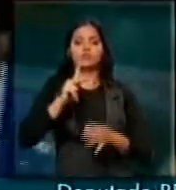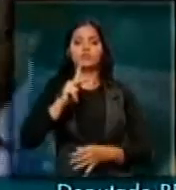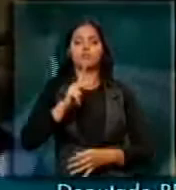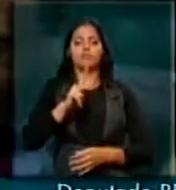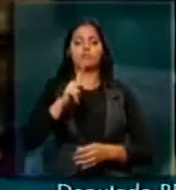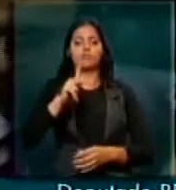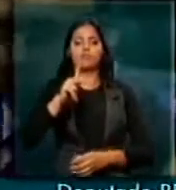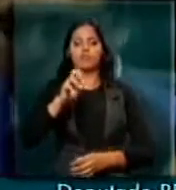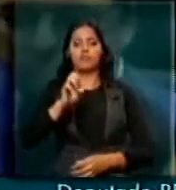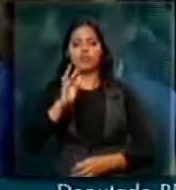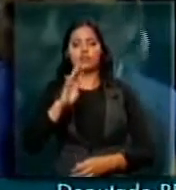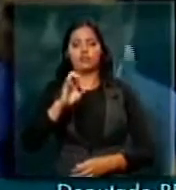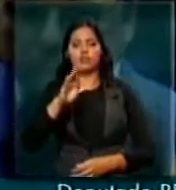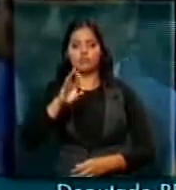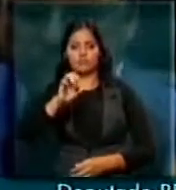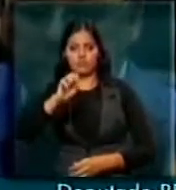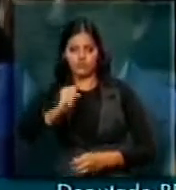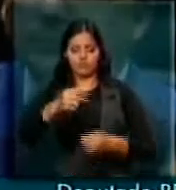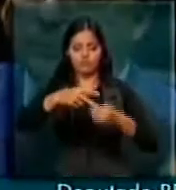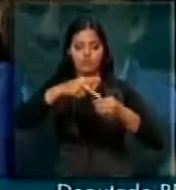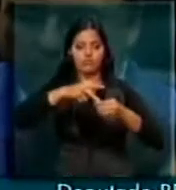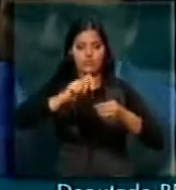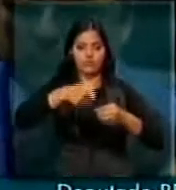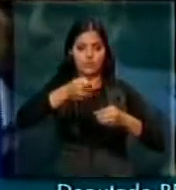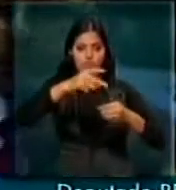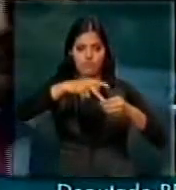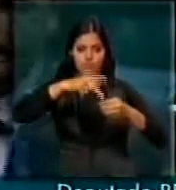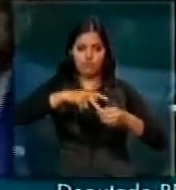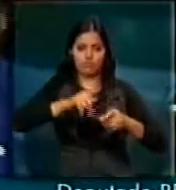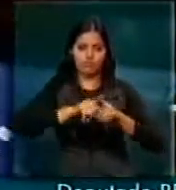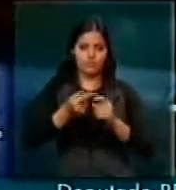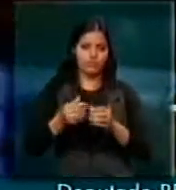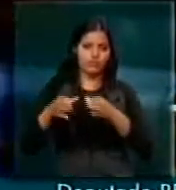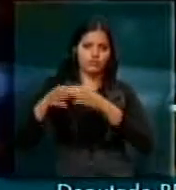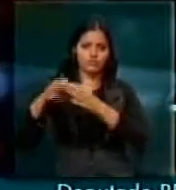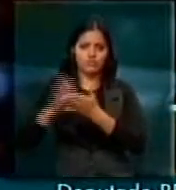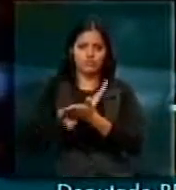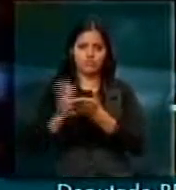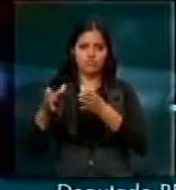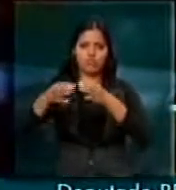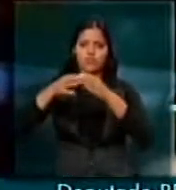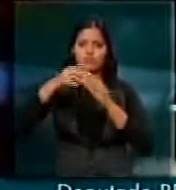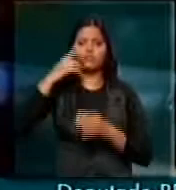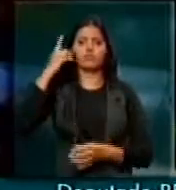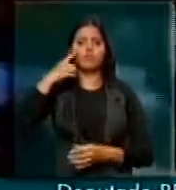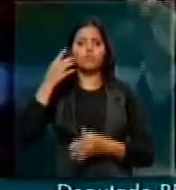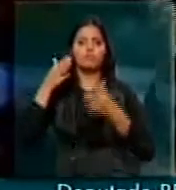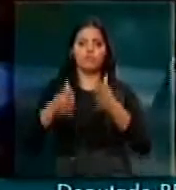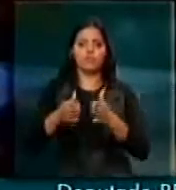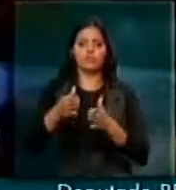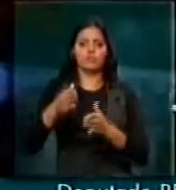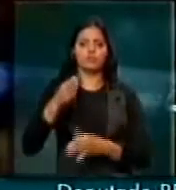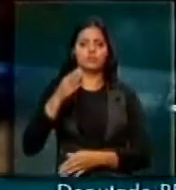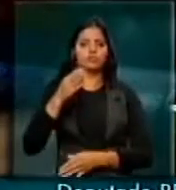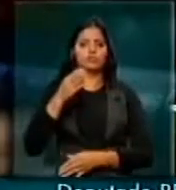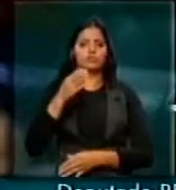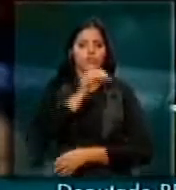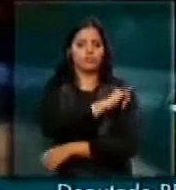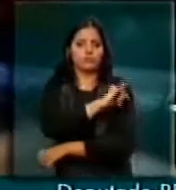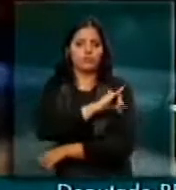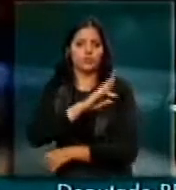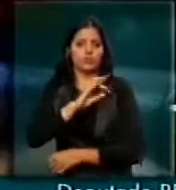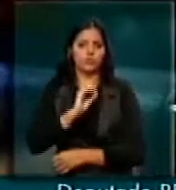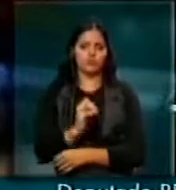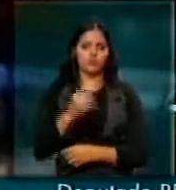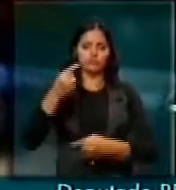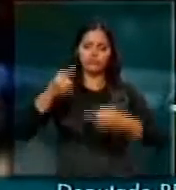ontem por alguns membros da bancada fluminense, esse processo tem sido, essa discussão de mérito muitas vezes